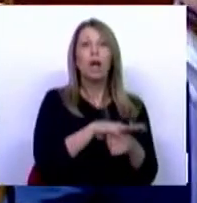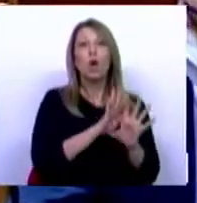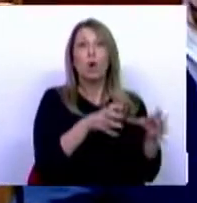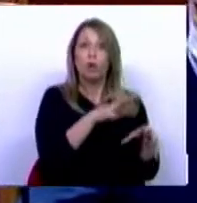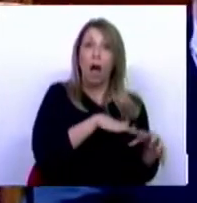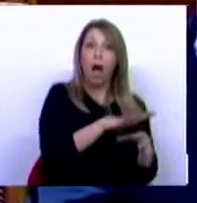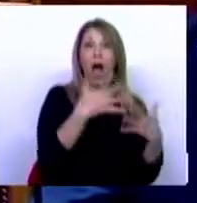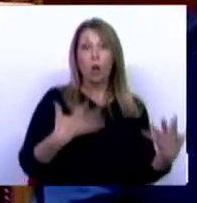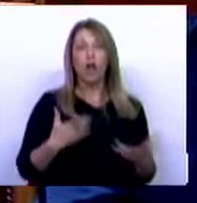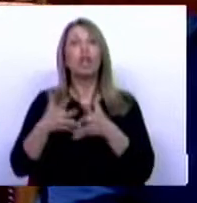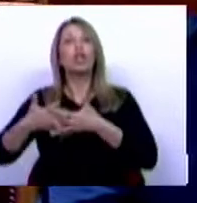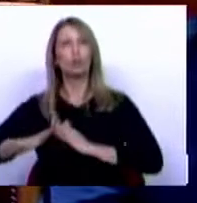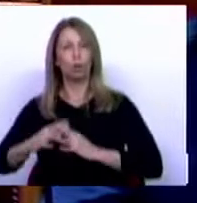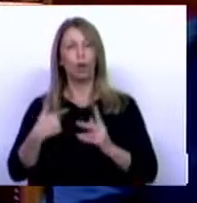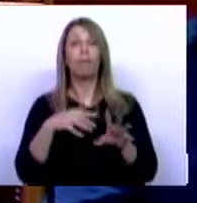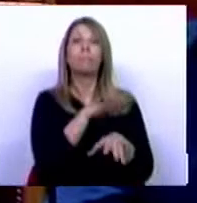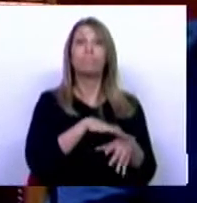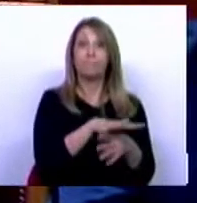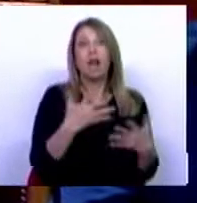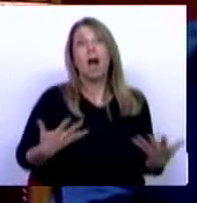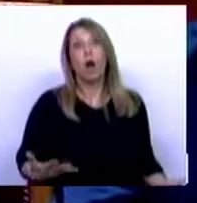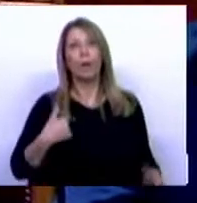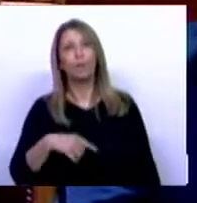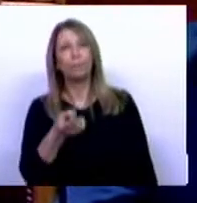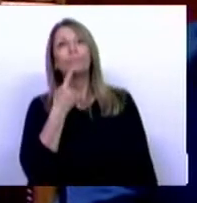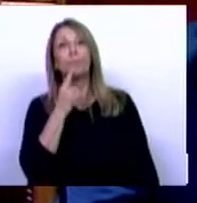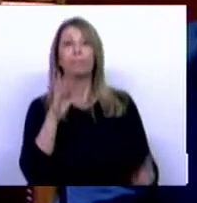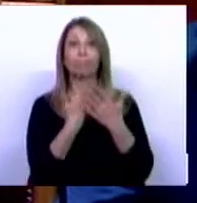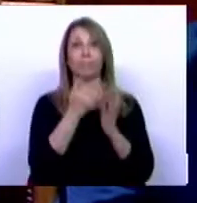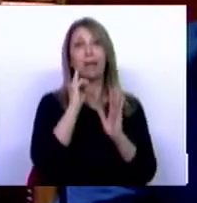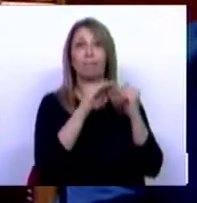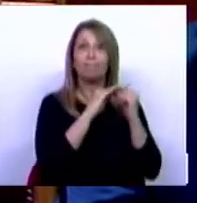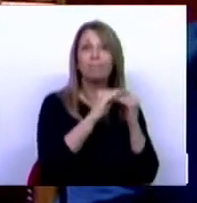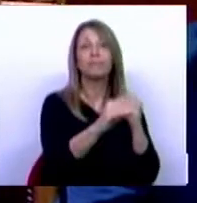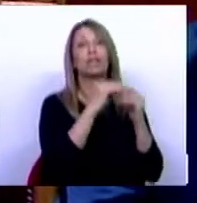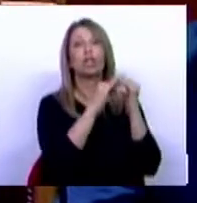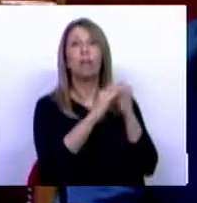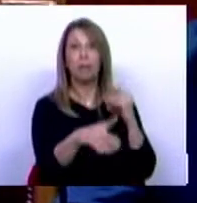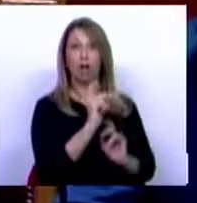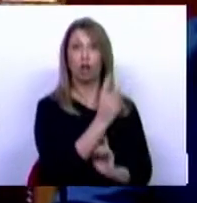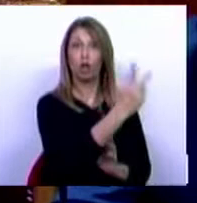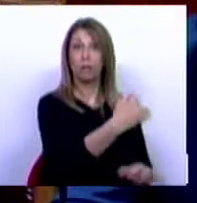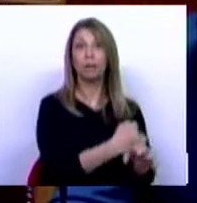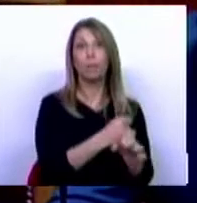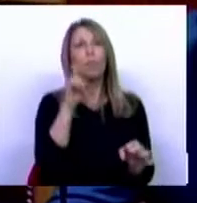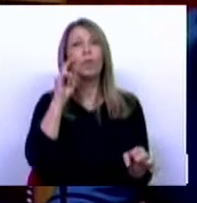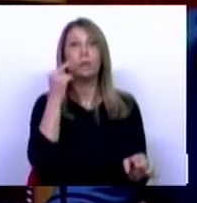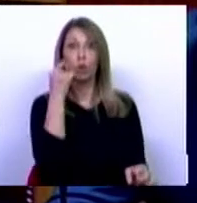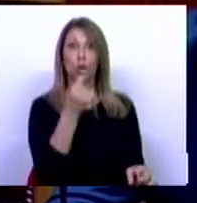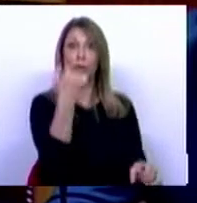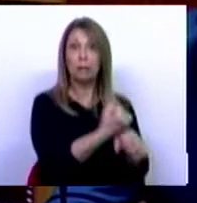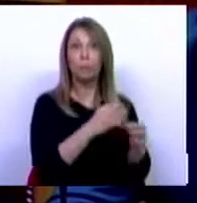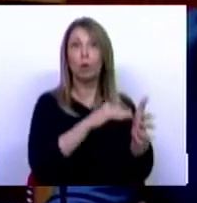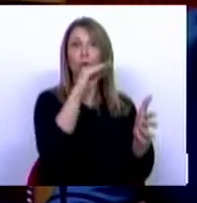Sobre a dimensão conjuntural, eu percebo que dar um horizonte de segurança e estabilidade durante dois anos aos trabalhadores e uma proteção especial aos trabalhadores e aos